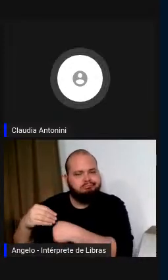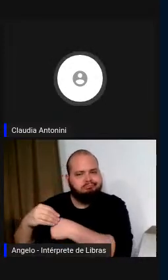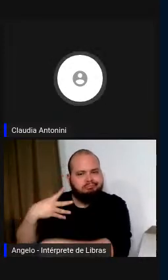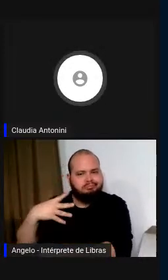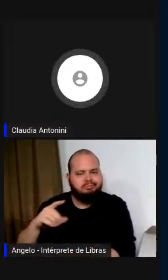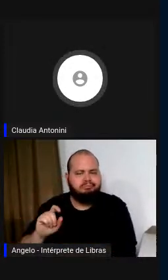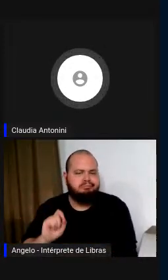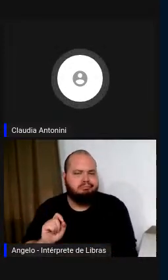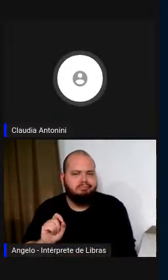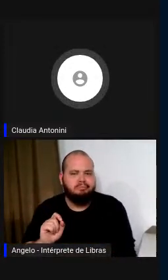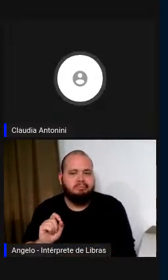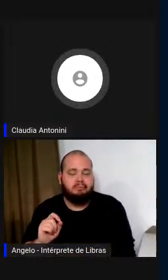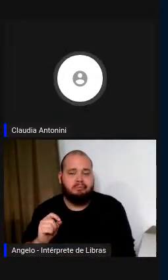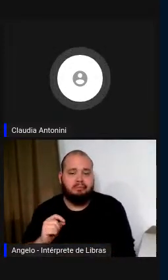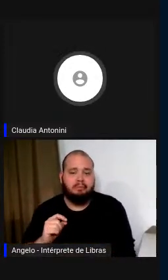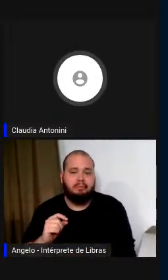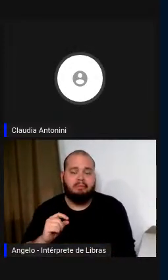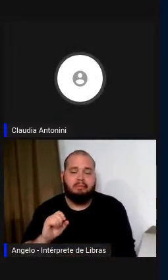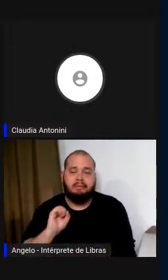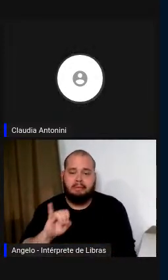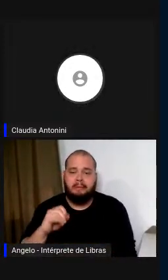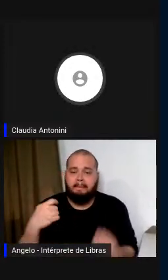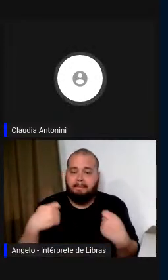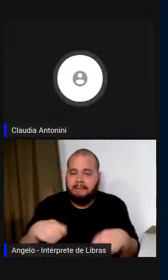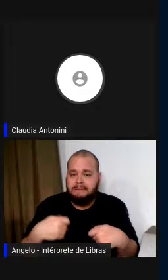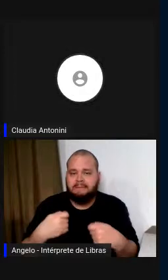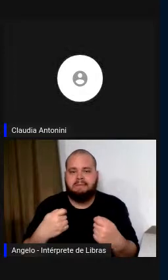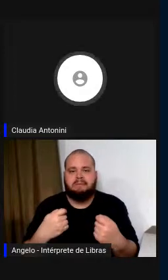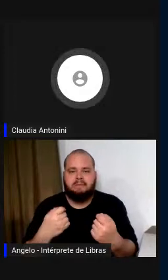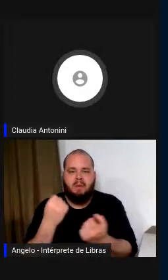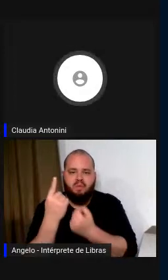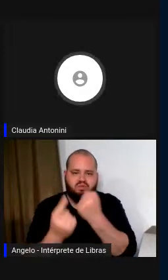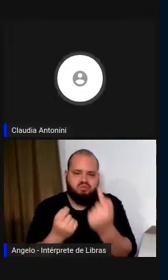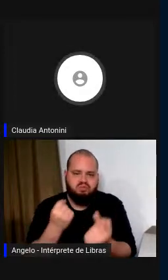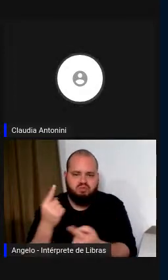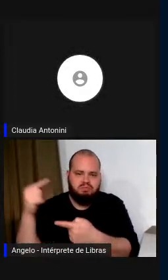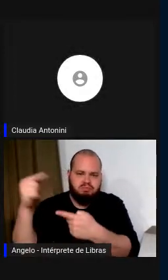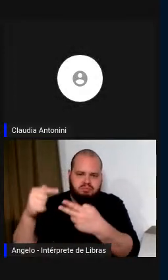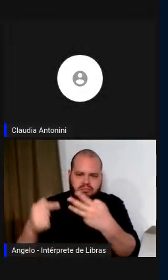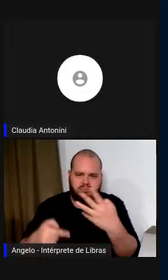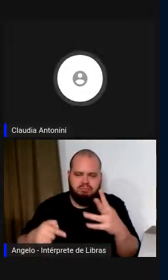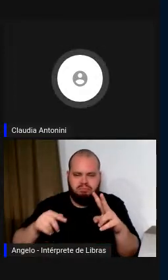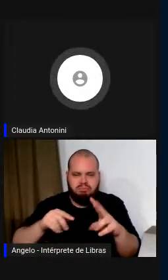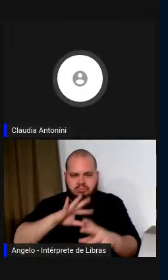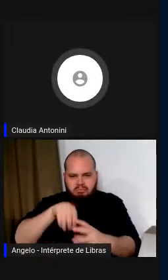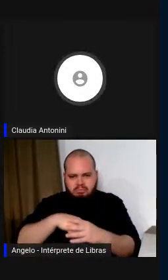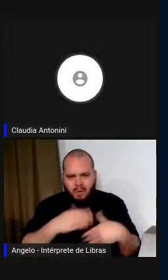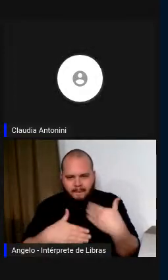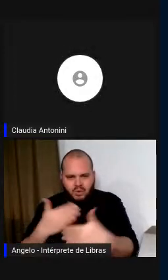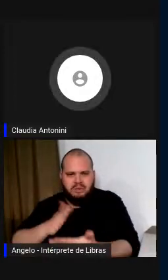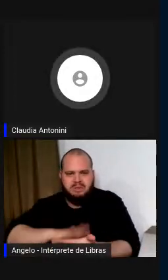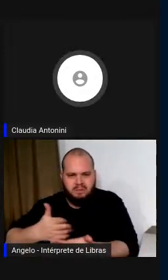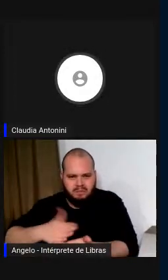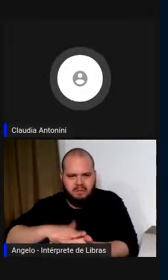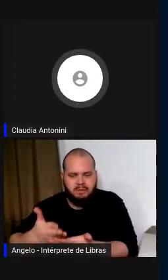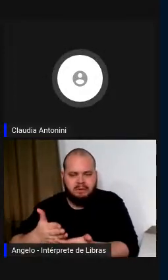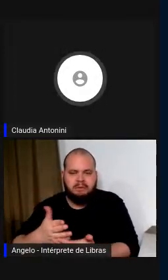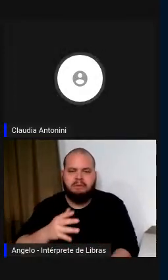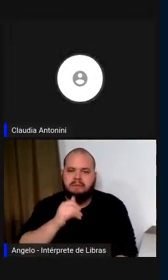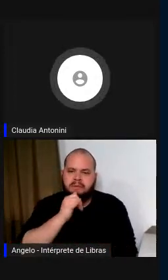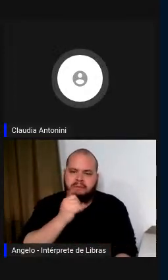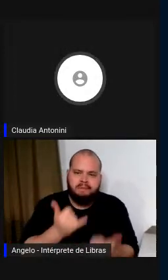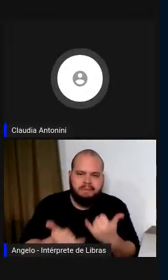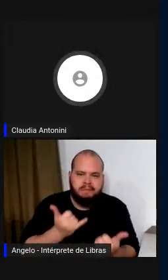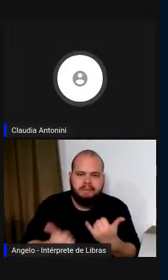se temos necessidade, alguns elementos da interpretação. O que significa não que o